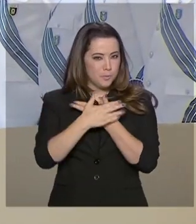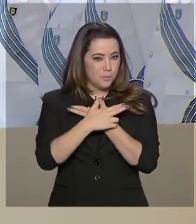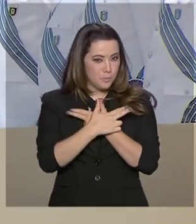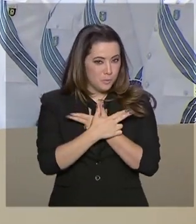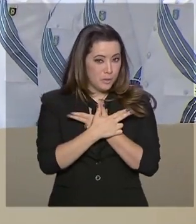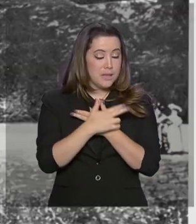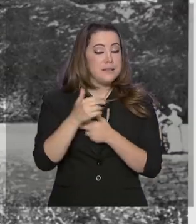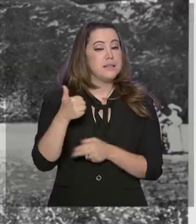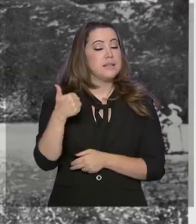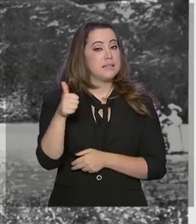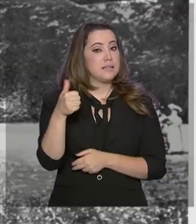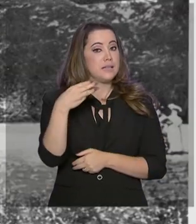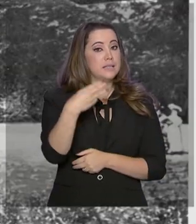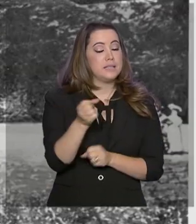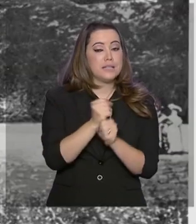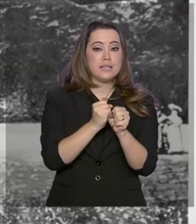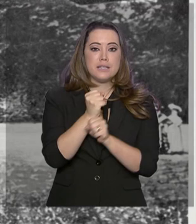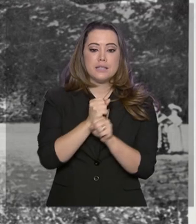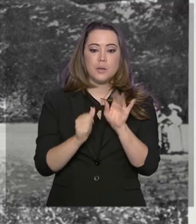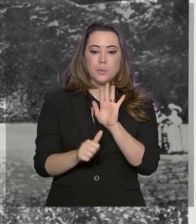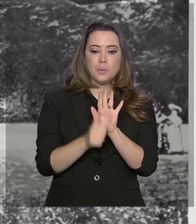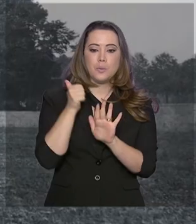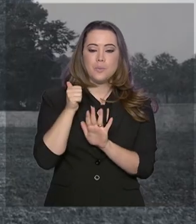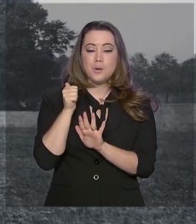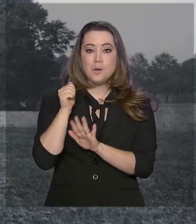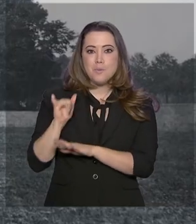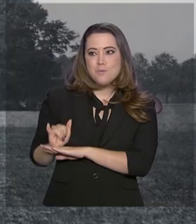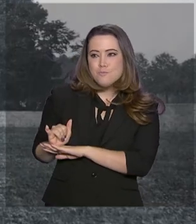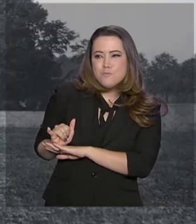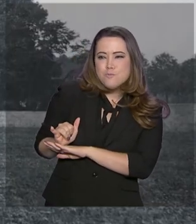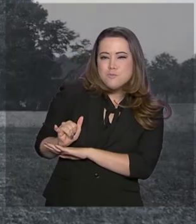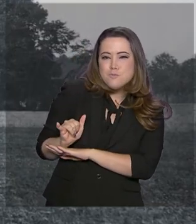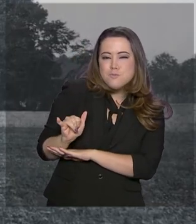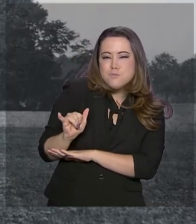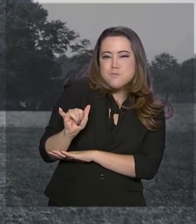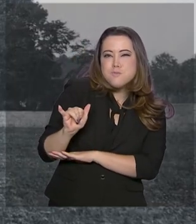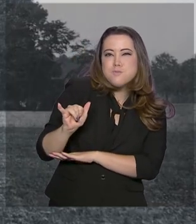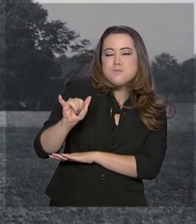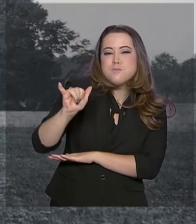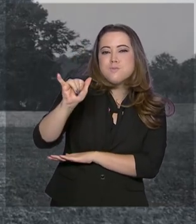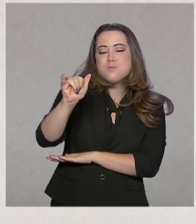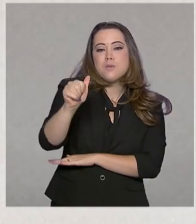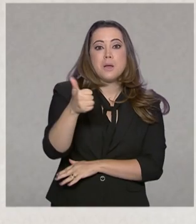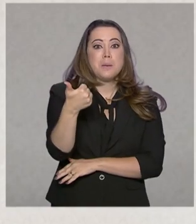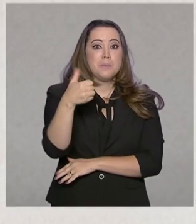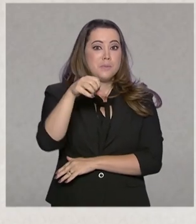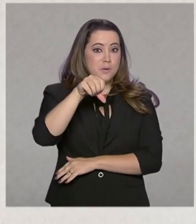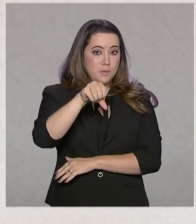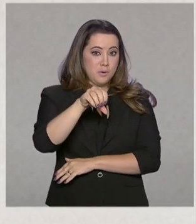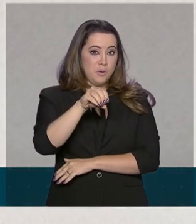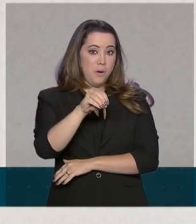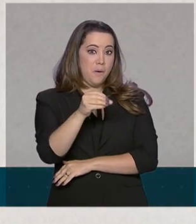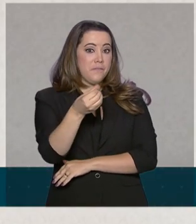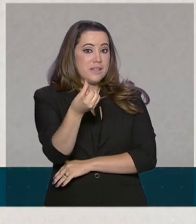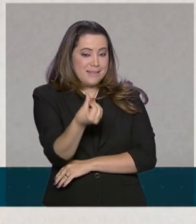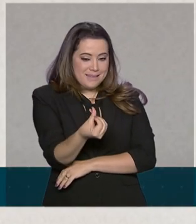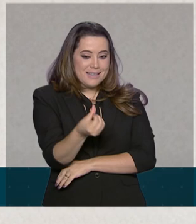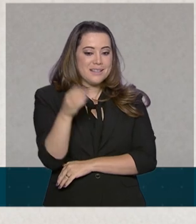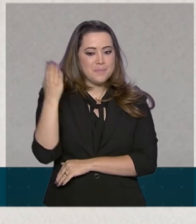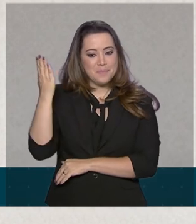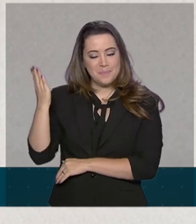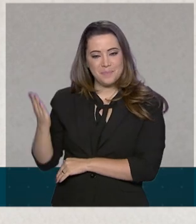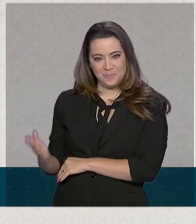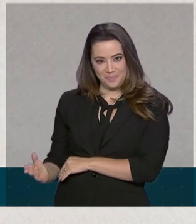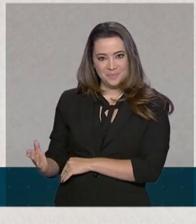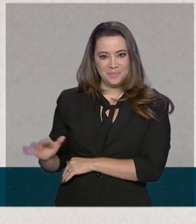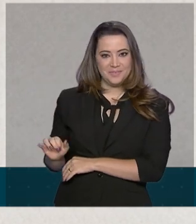113 anos do primeiro voo do 14 Bis, realizado em 1906 por Santos Dumont, o patrono da